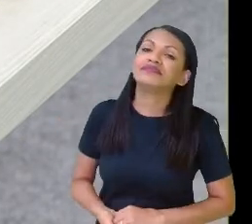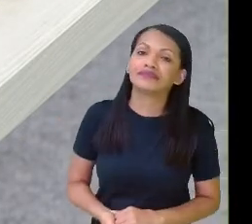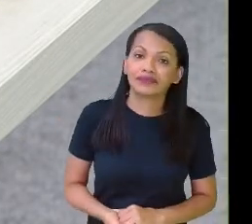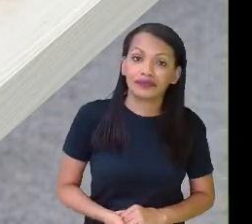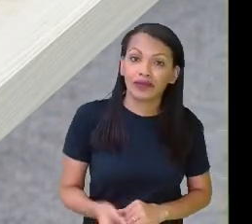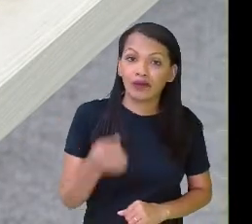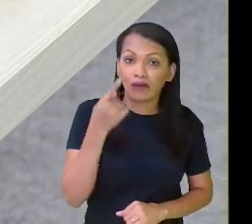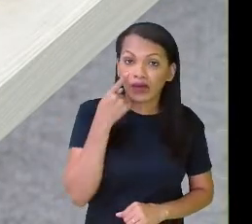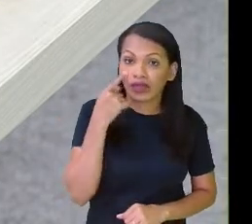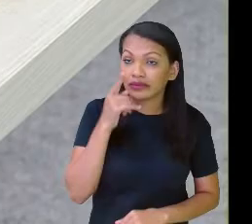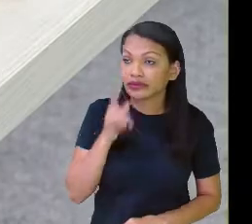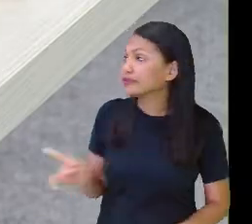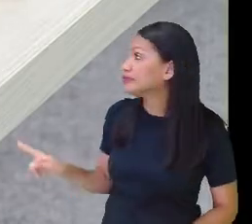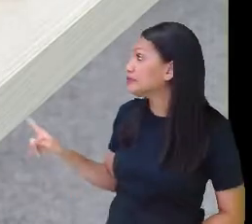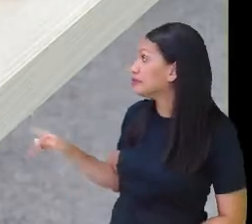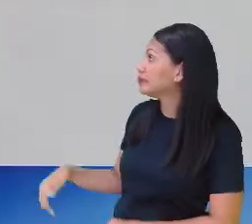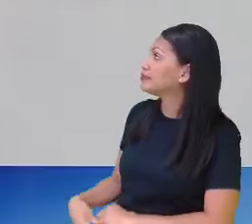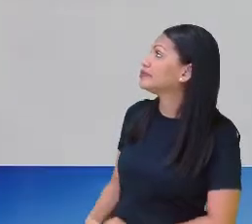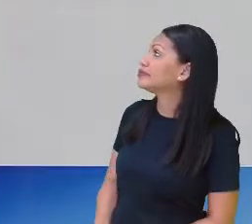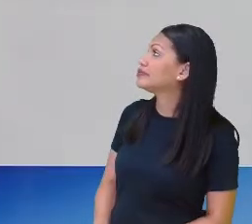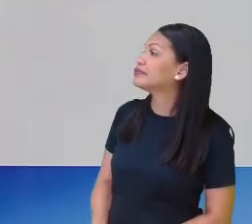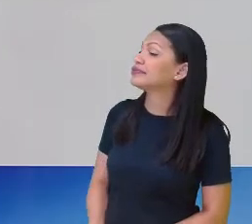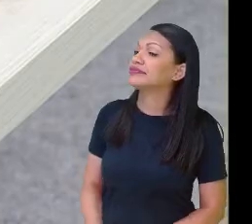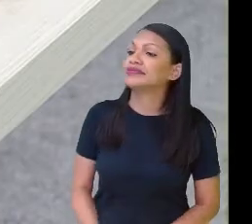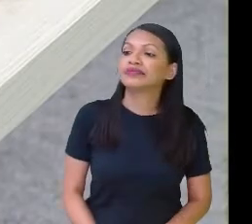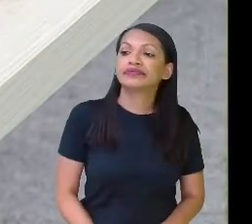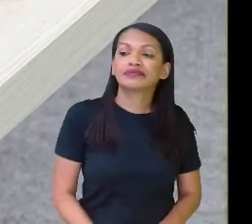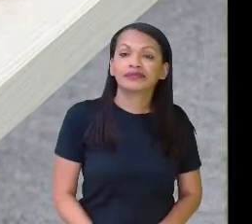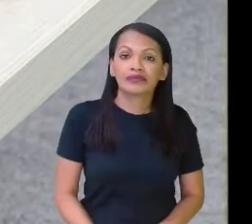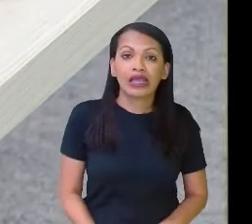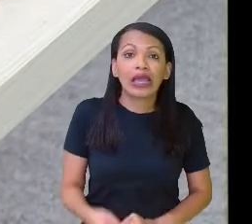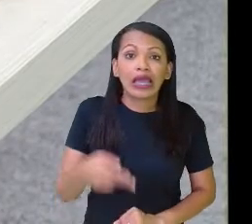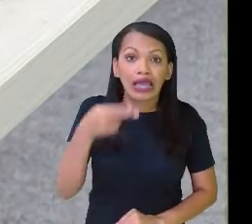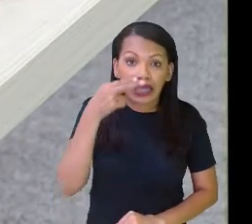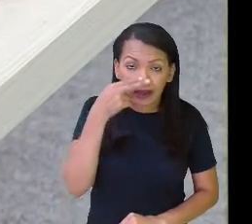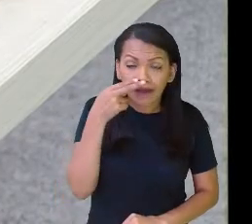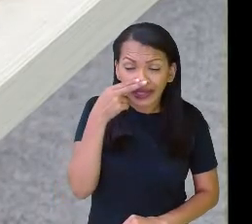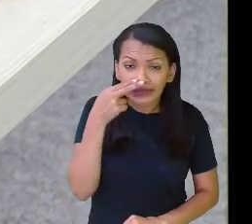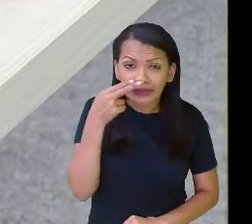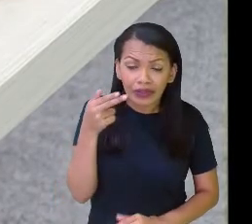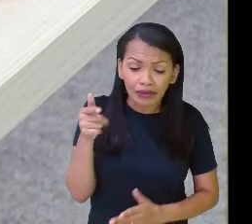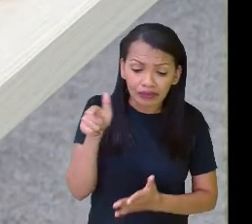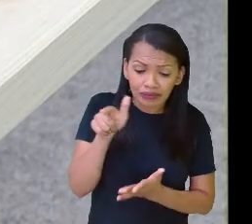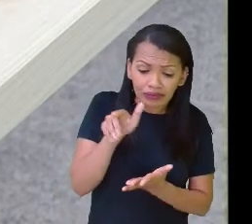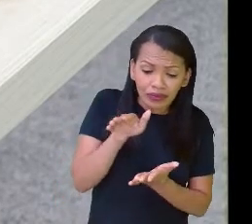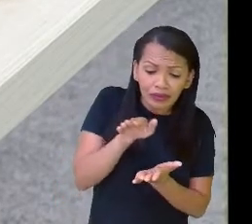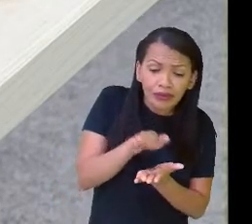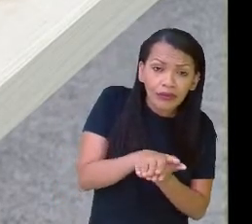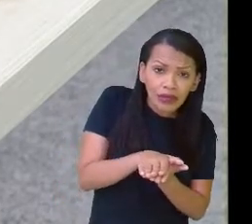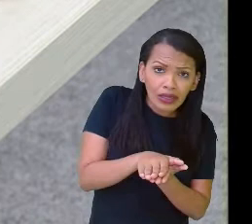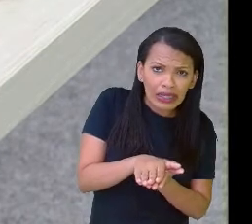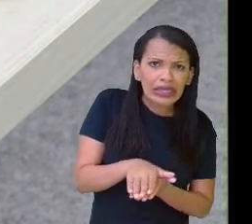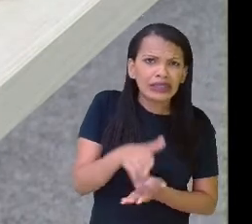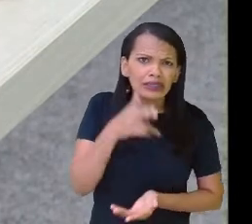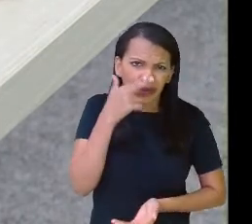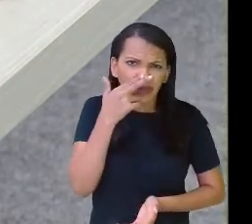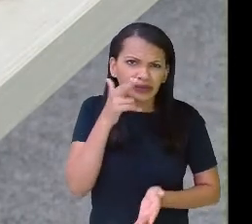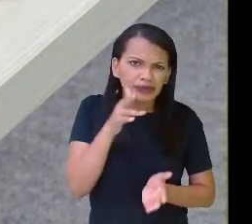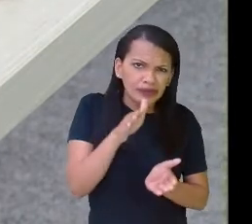Presta atenção aqui agora. É a mesma quantidade ou não é?